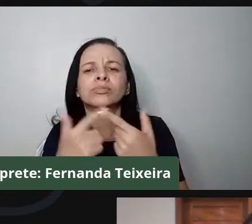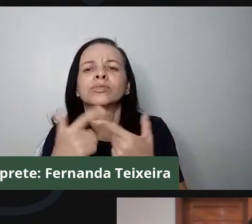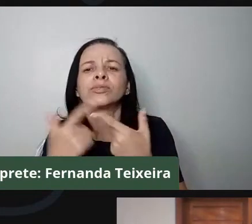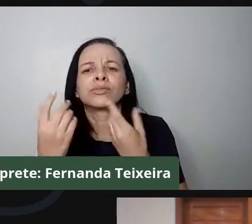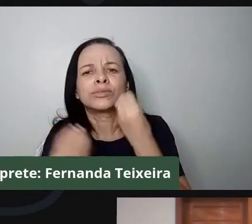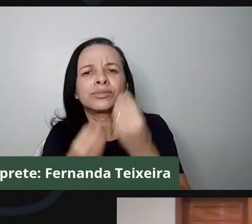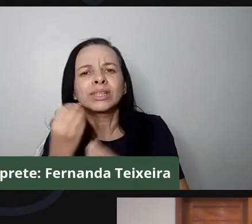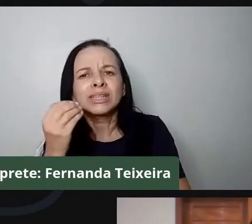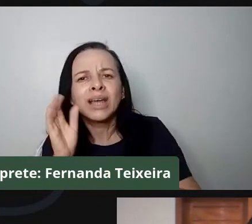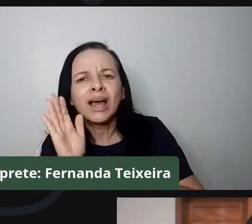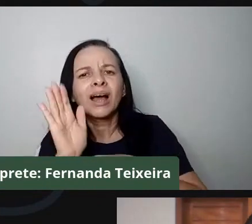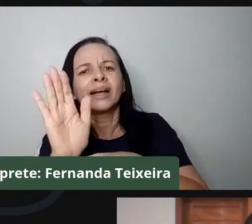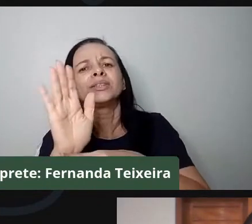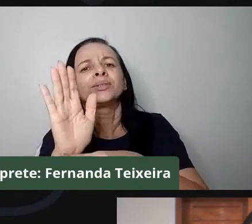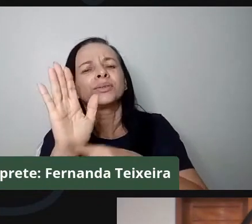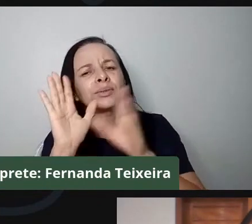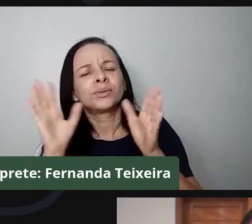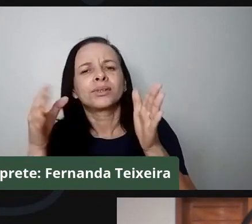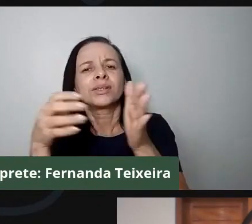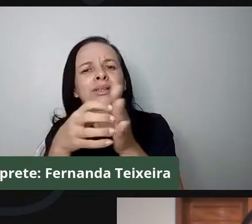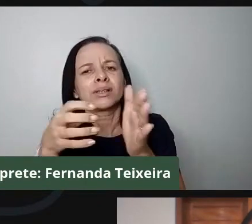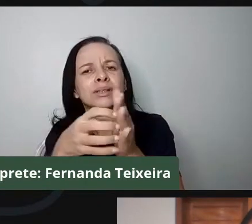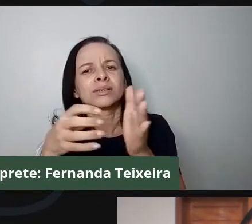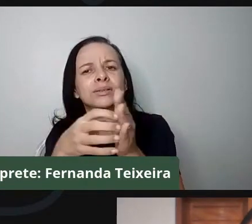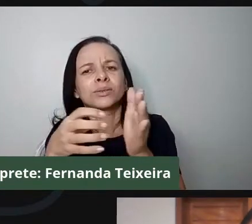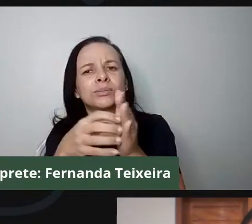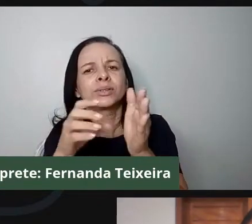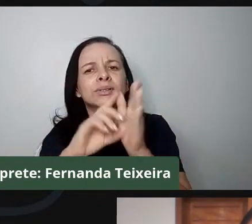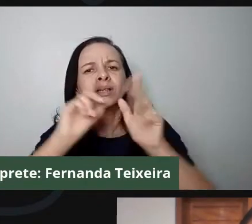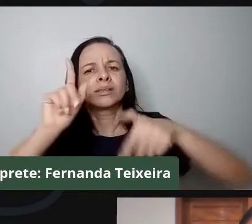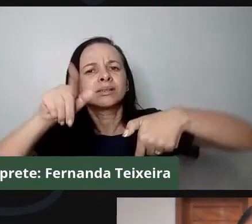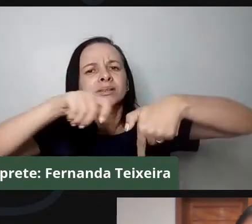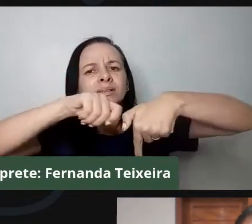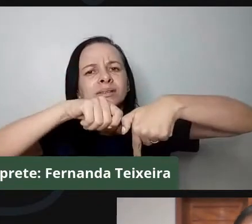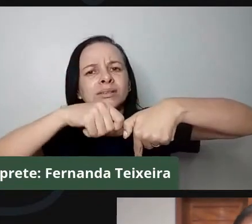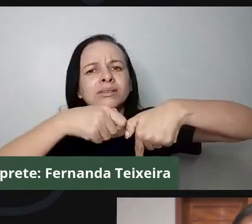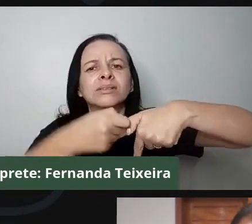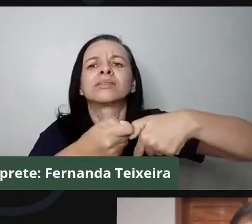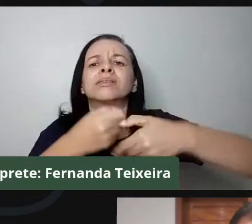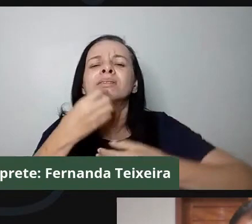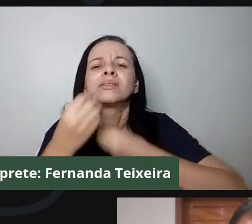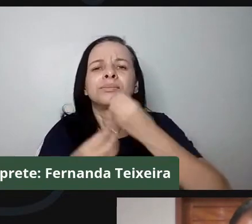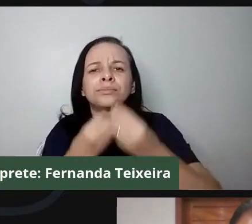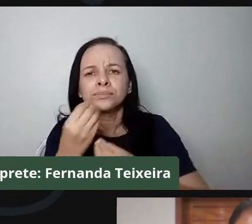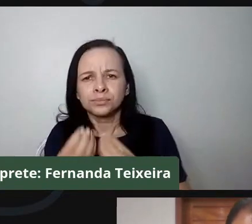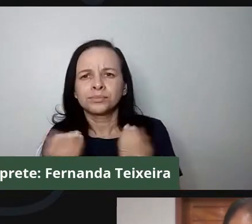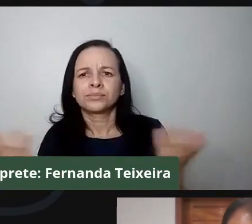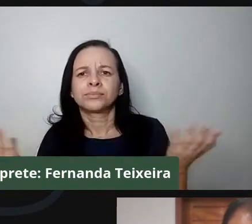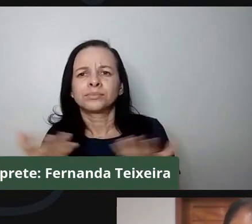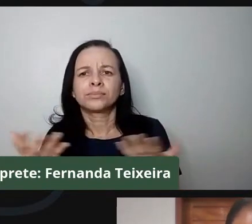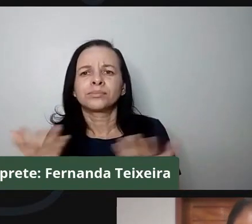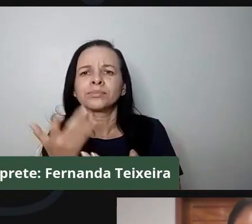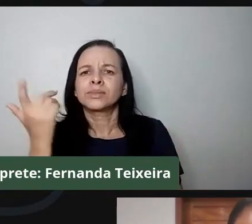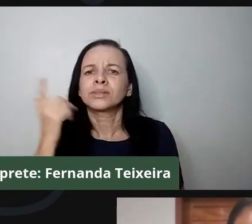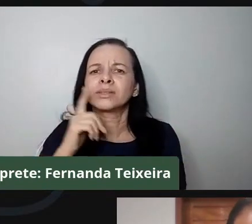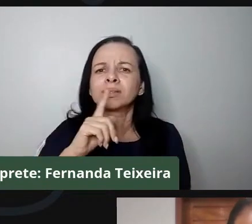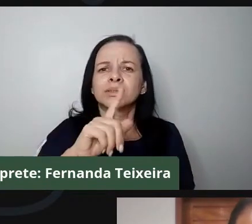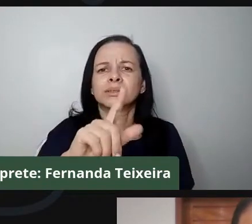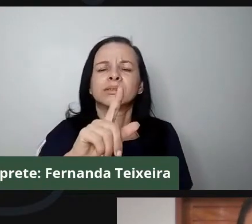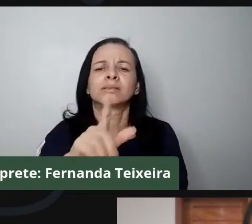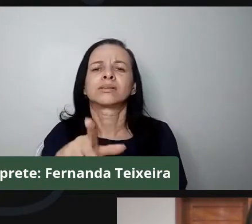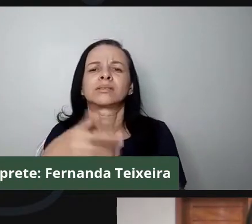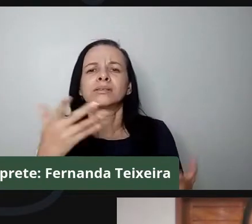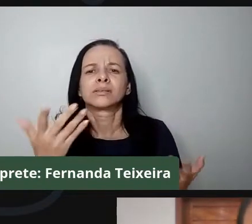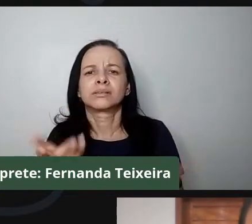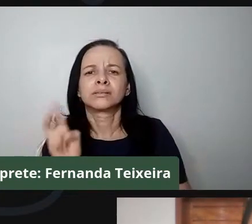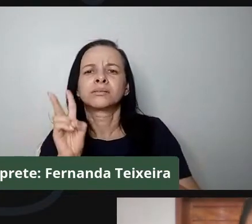conseguissem. Foi, na verdade, em grande parte as relações de solidariedade entre as próprias comunidades quilombolas que garantiu a proteção e não a